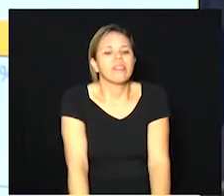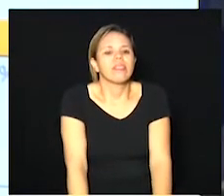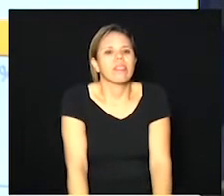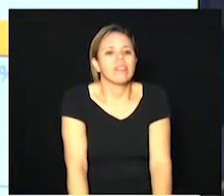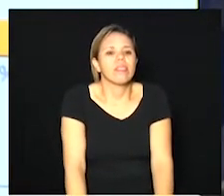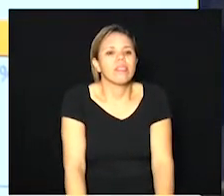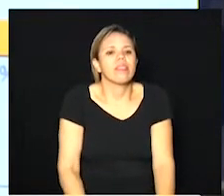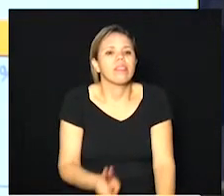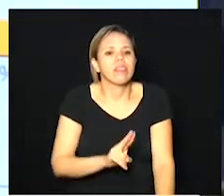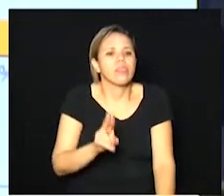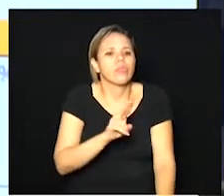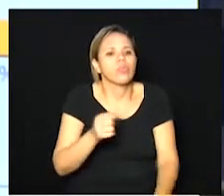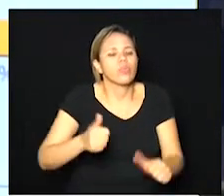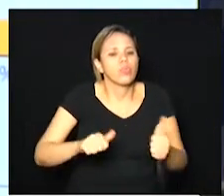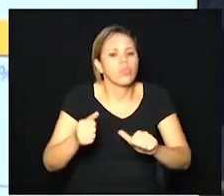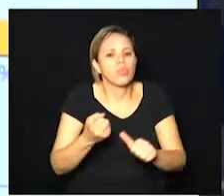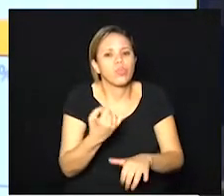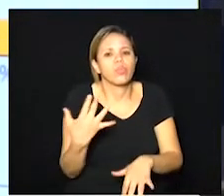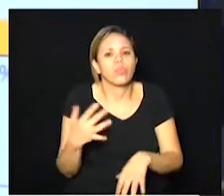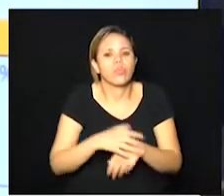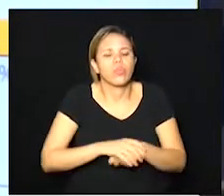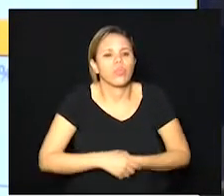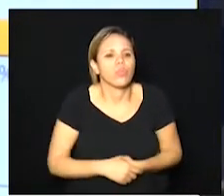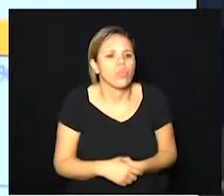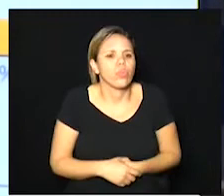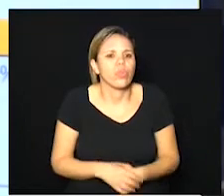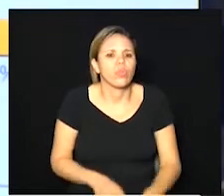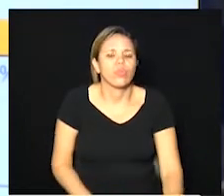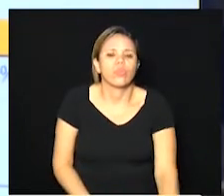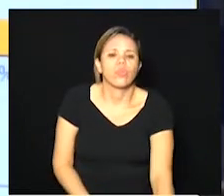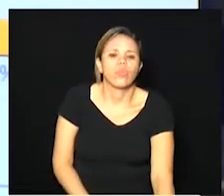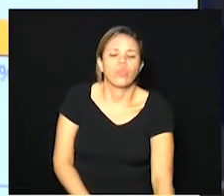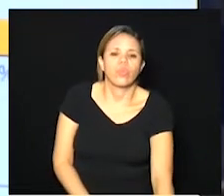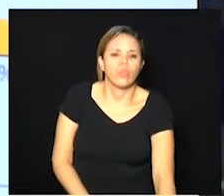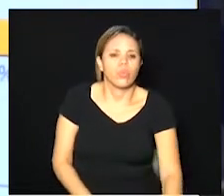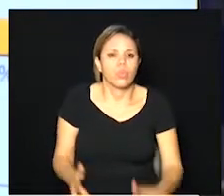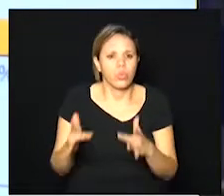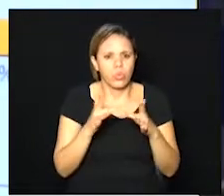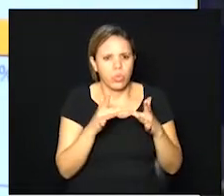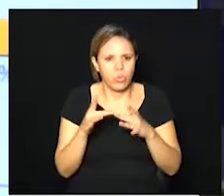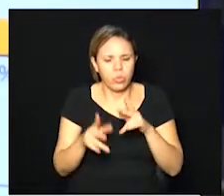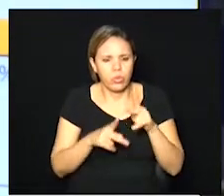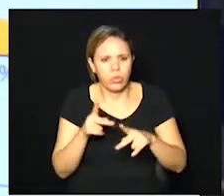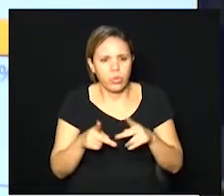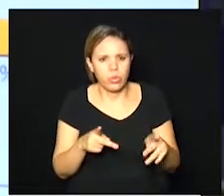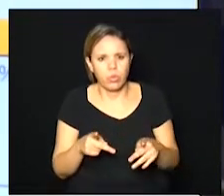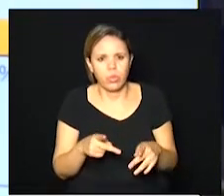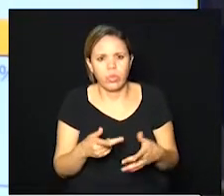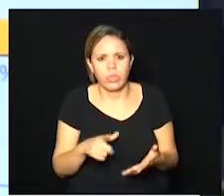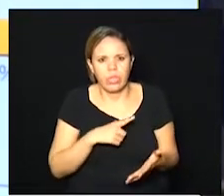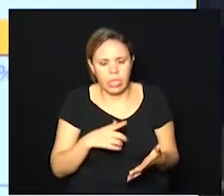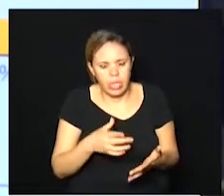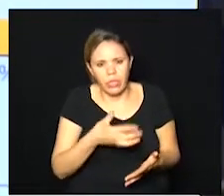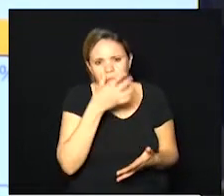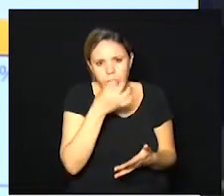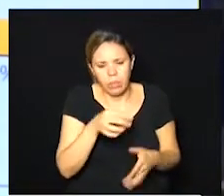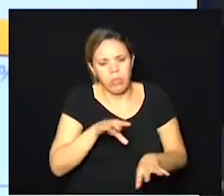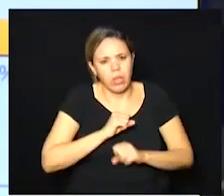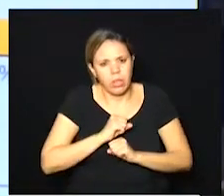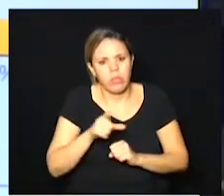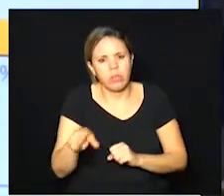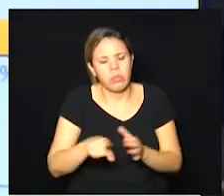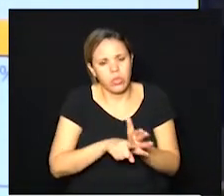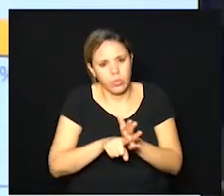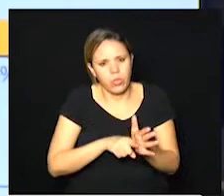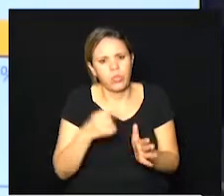a prevalência de entre os contatos com síndrome grupal isso é outro dado muito interessante prefeito